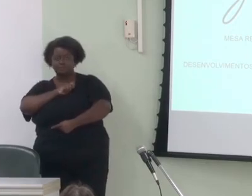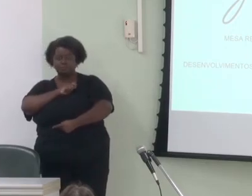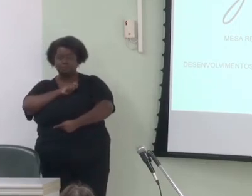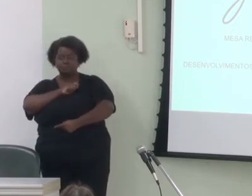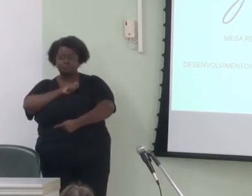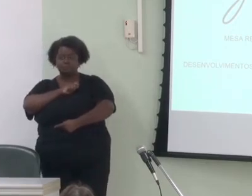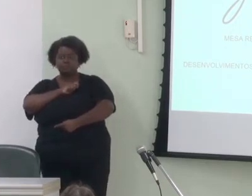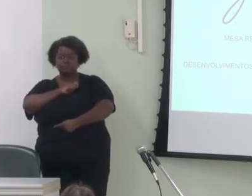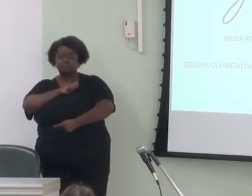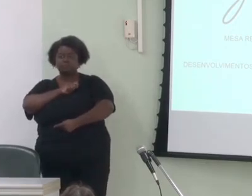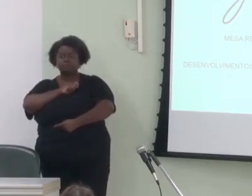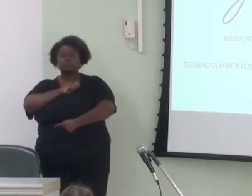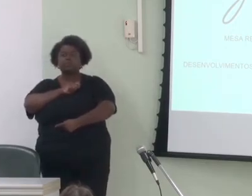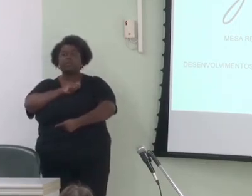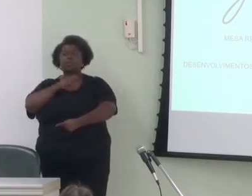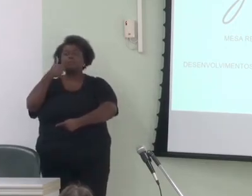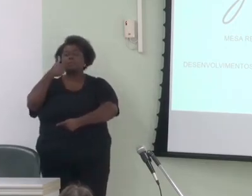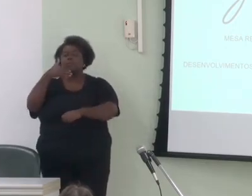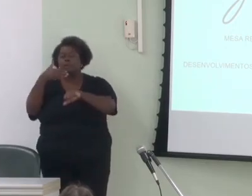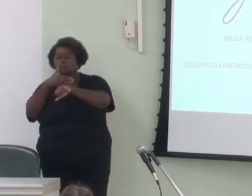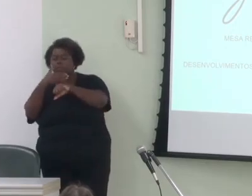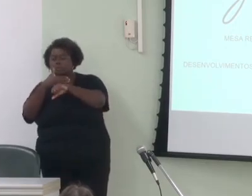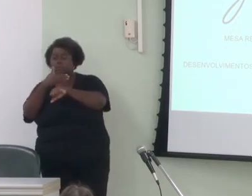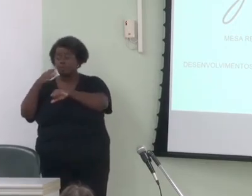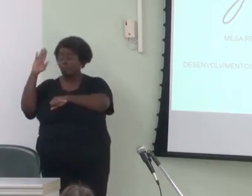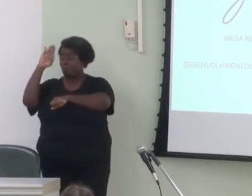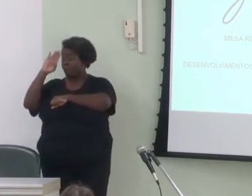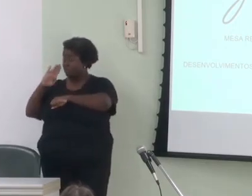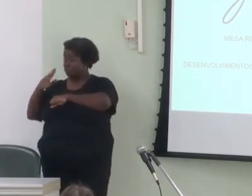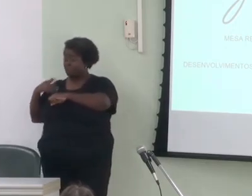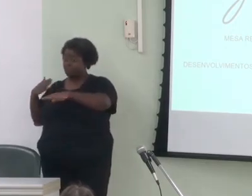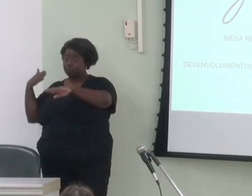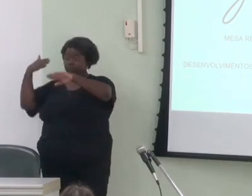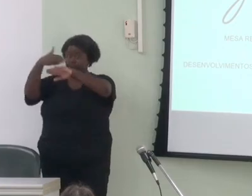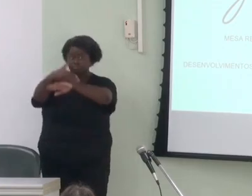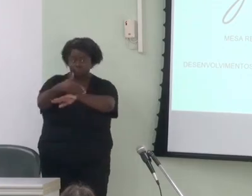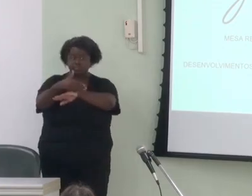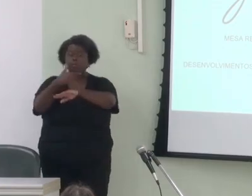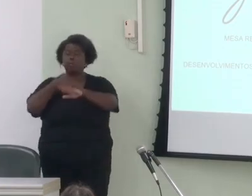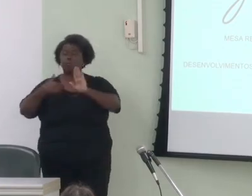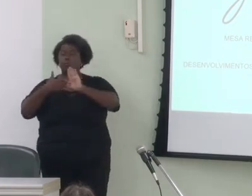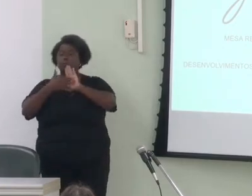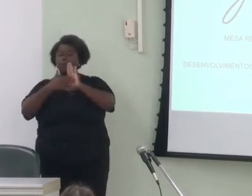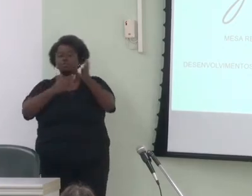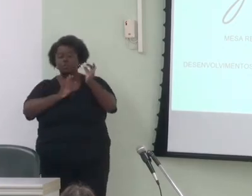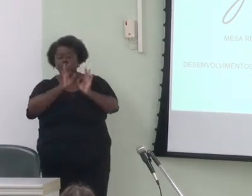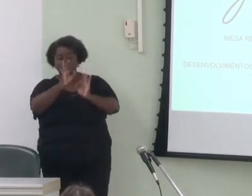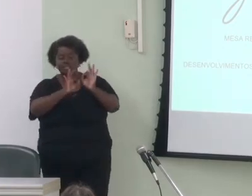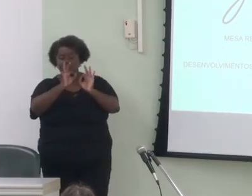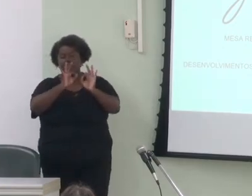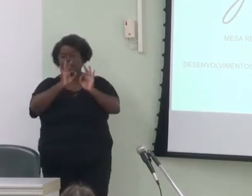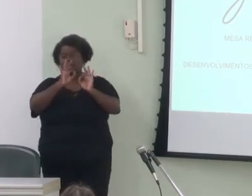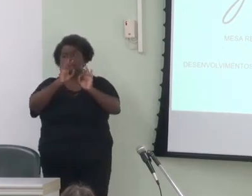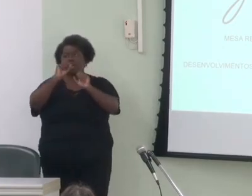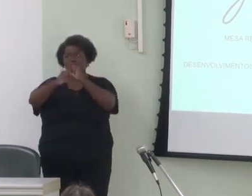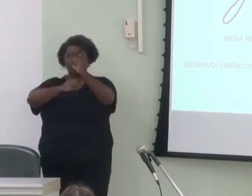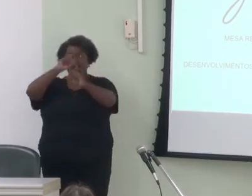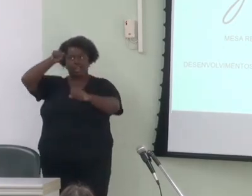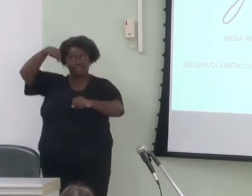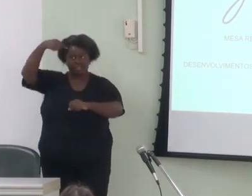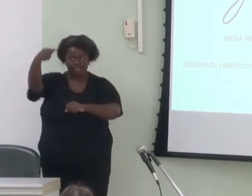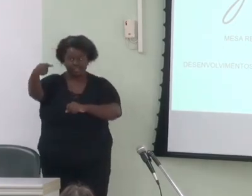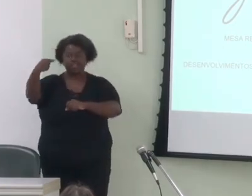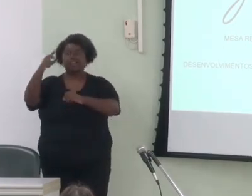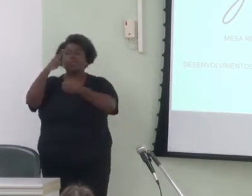quando, na primeira participação do grupo de brasileiros, eu fiz a proposta de organizar o evento seguinte na Unesp de São José do Rio Preto.